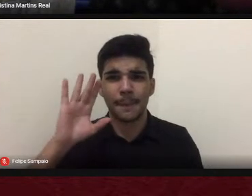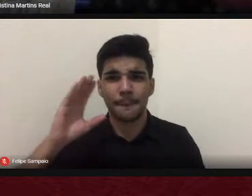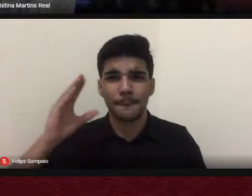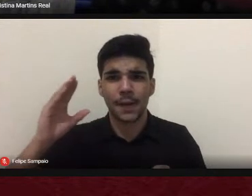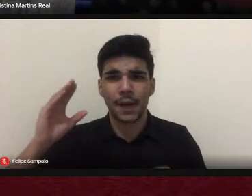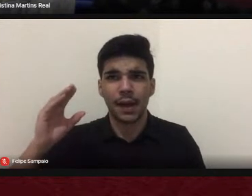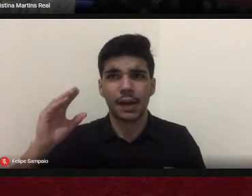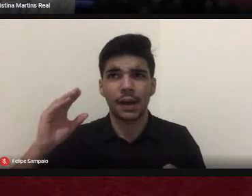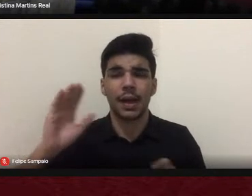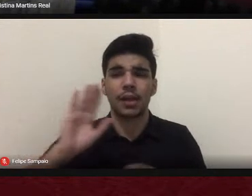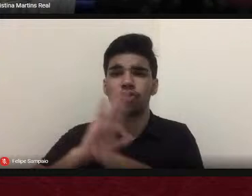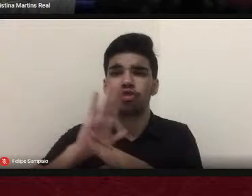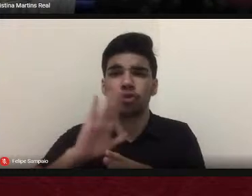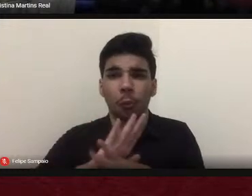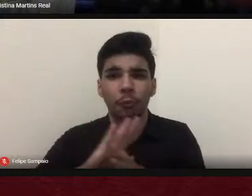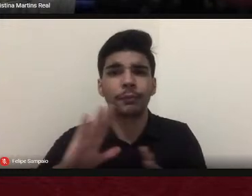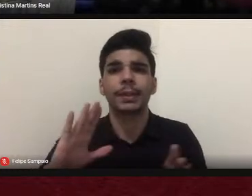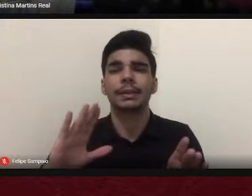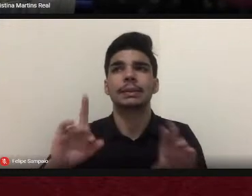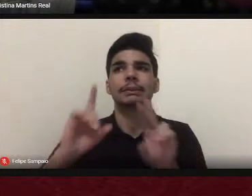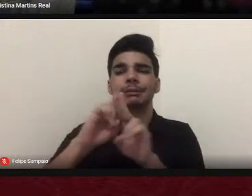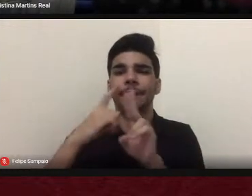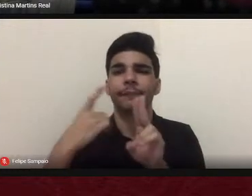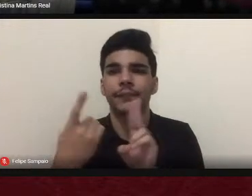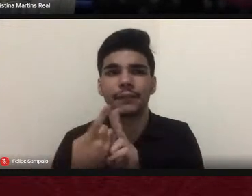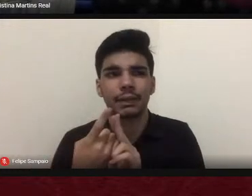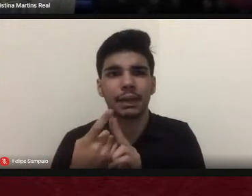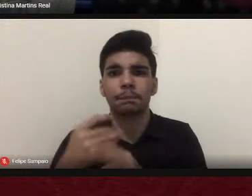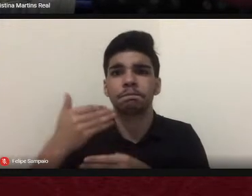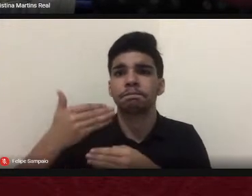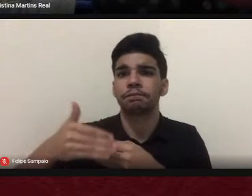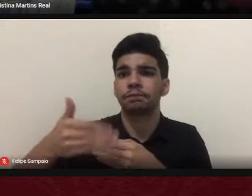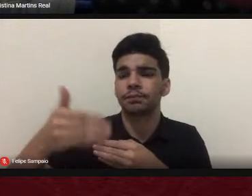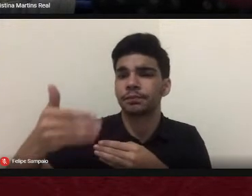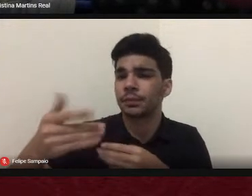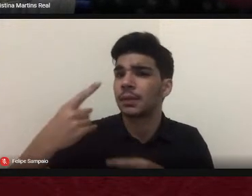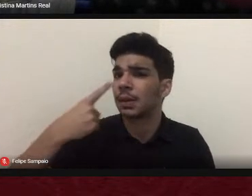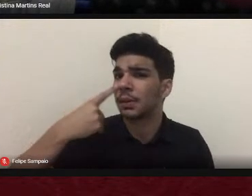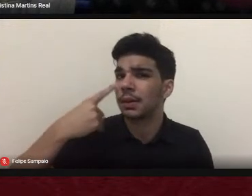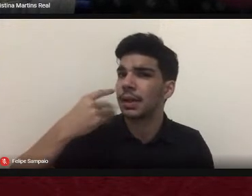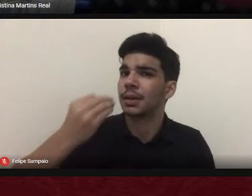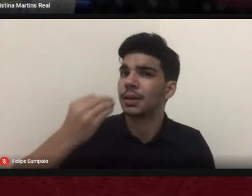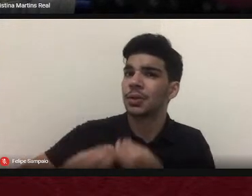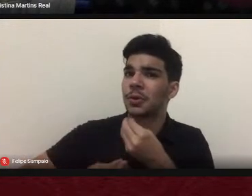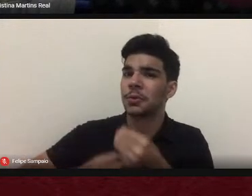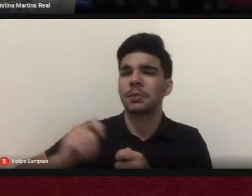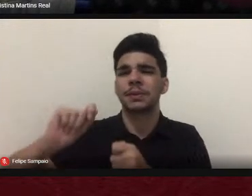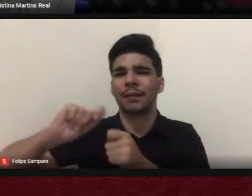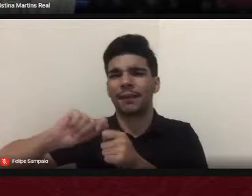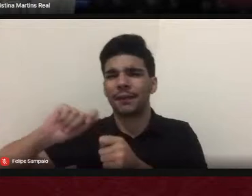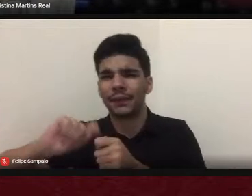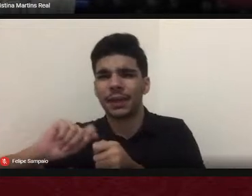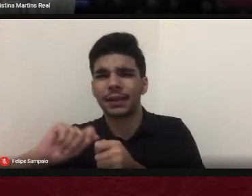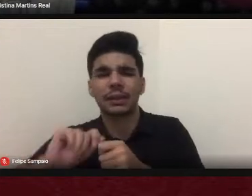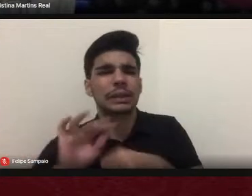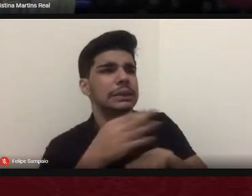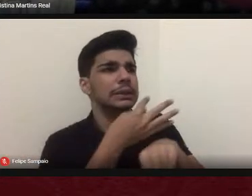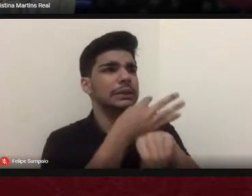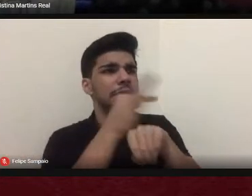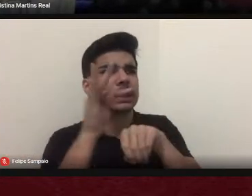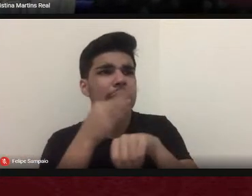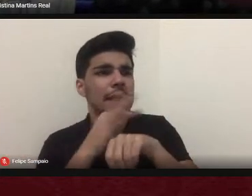própria gestão da UFGD, a partir de agora, olhar como que foi feito, que técnicas, que